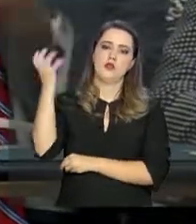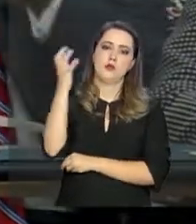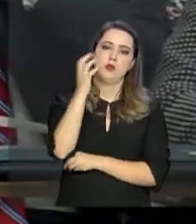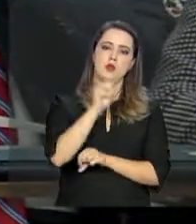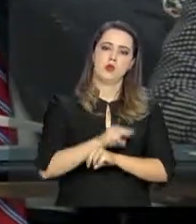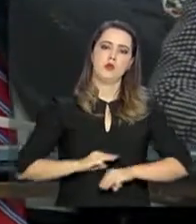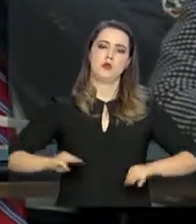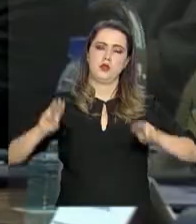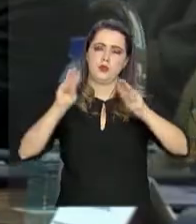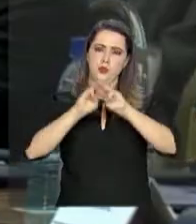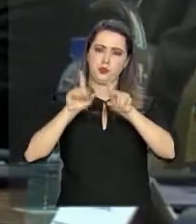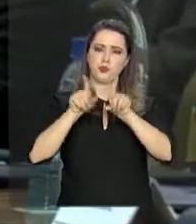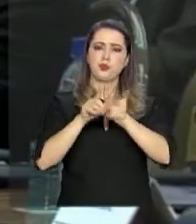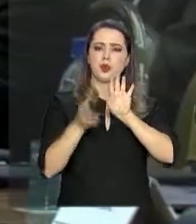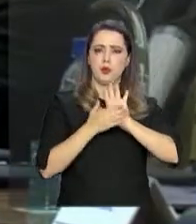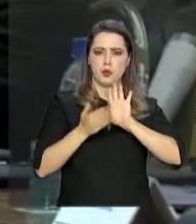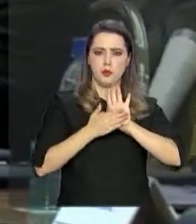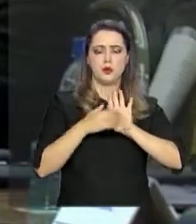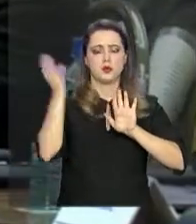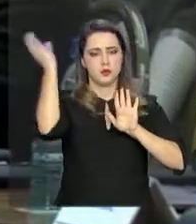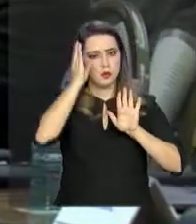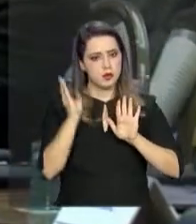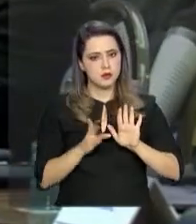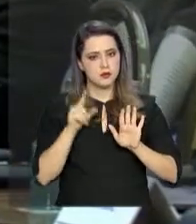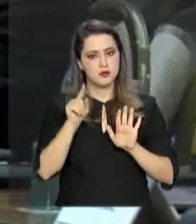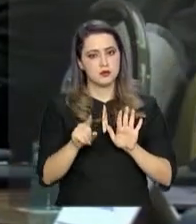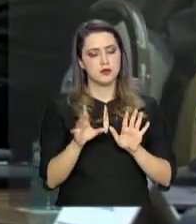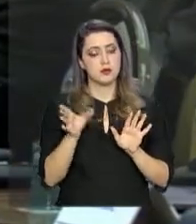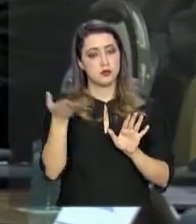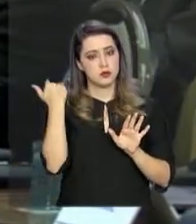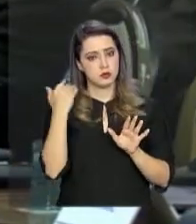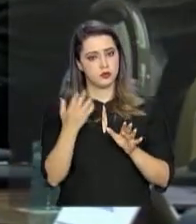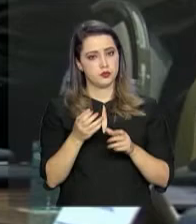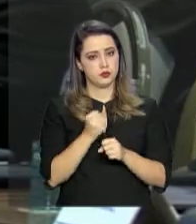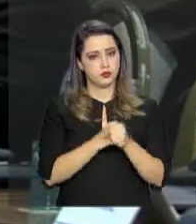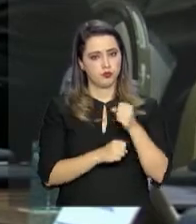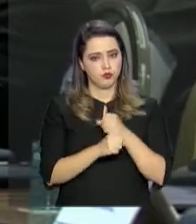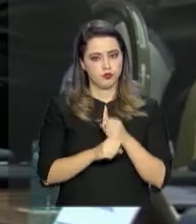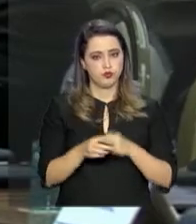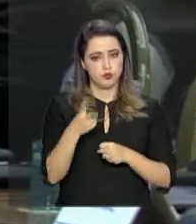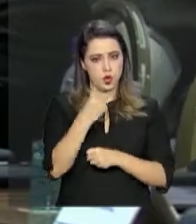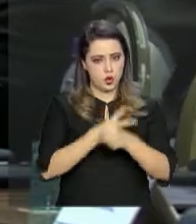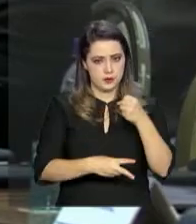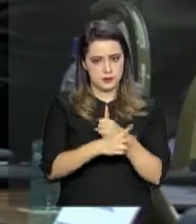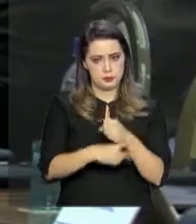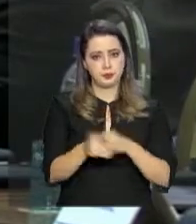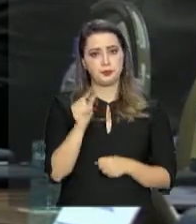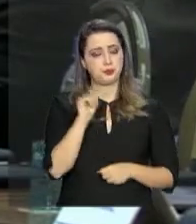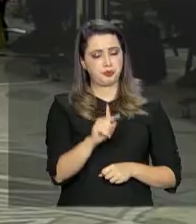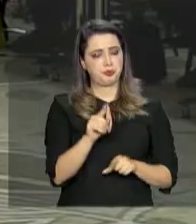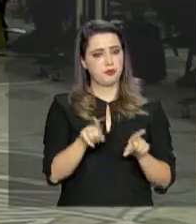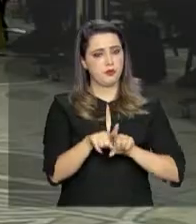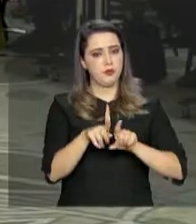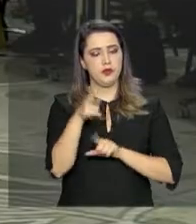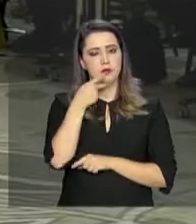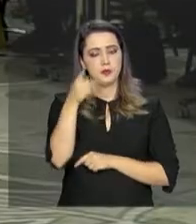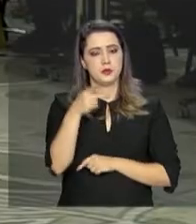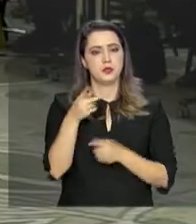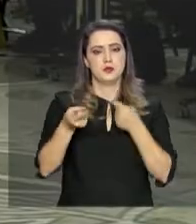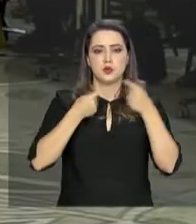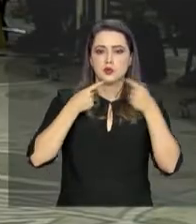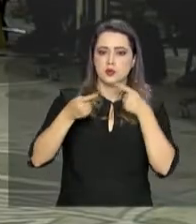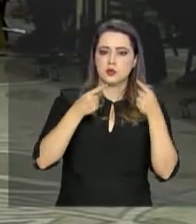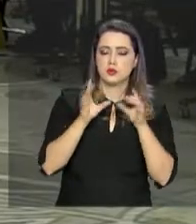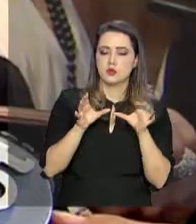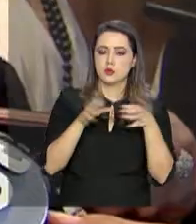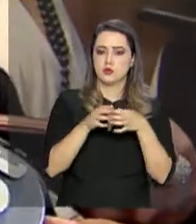Nações Unidas, tema proposto pelo Brasil na cúpula anterior. O presidente Michel Temer também falou sobre as discussões